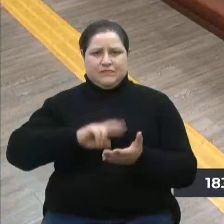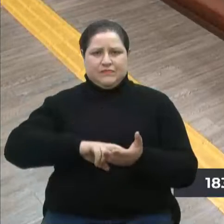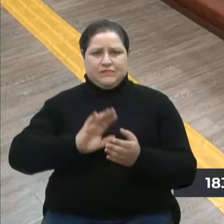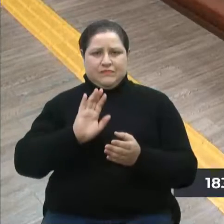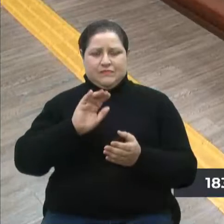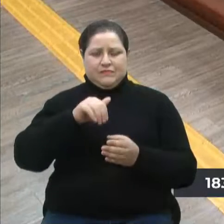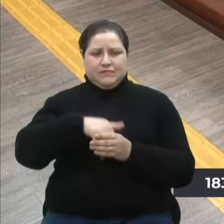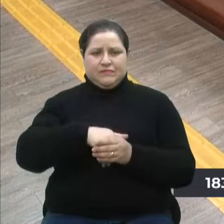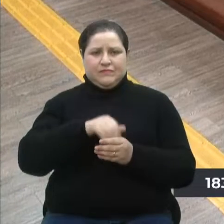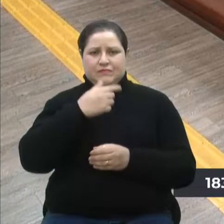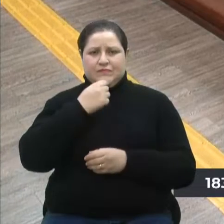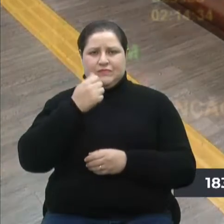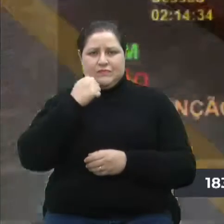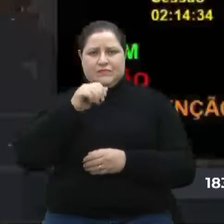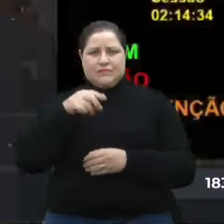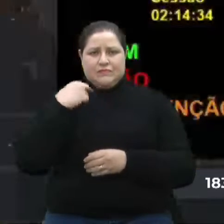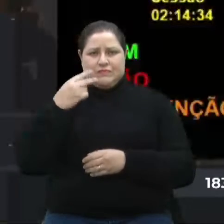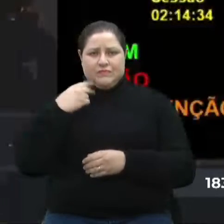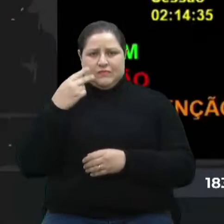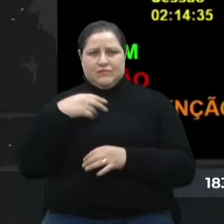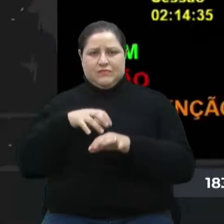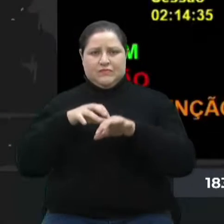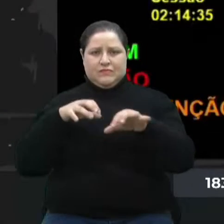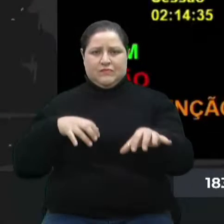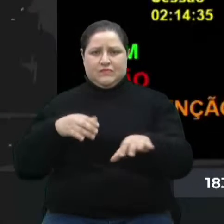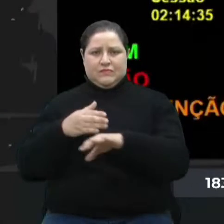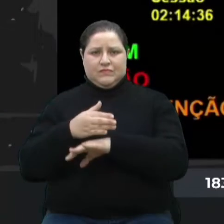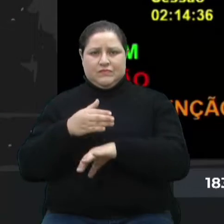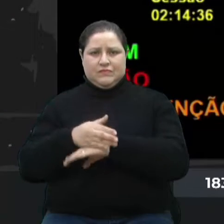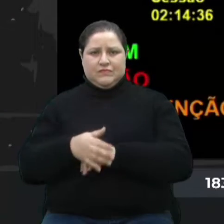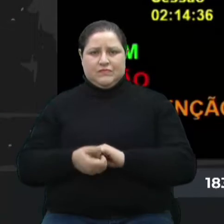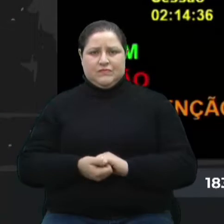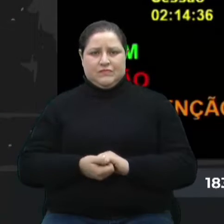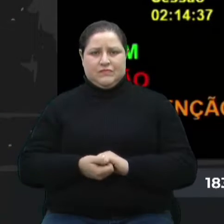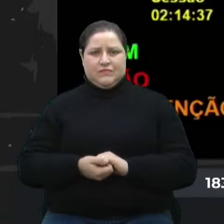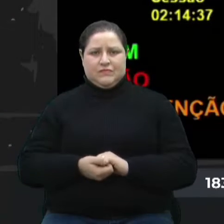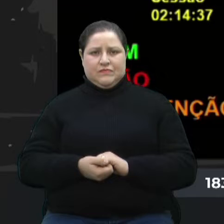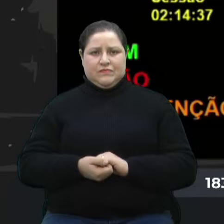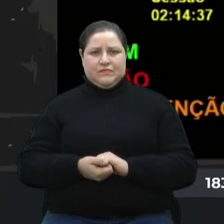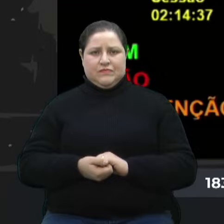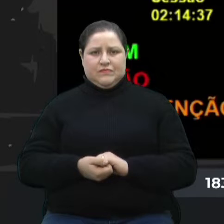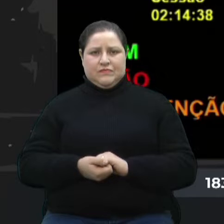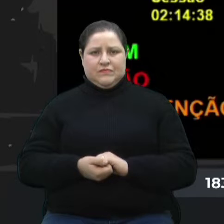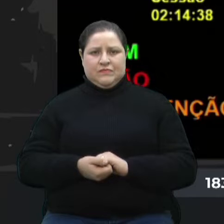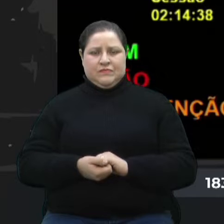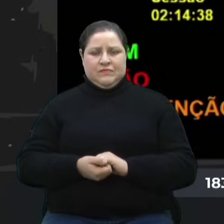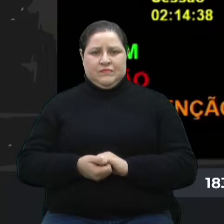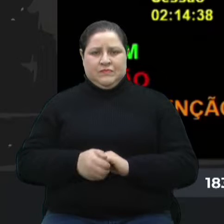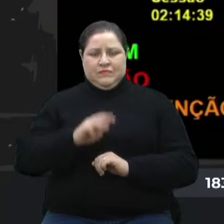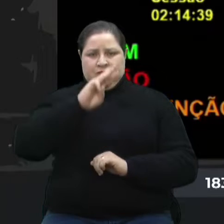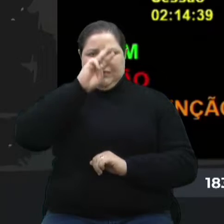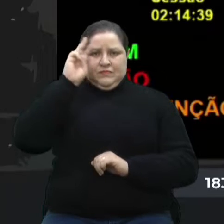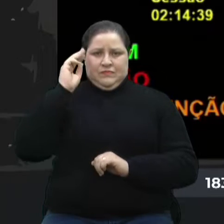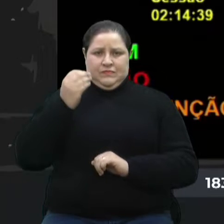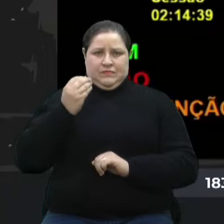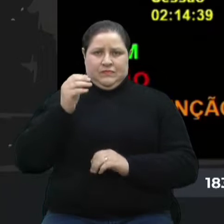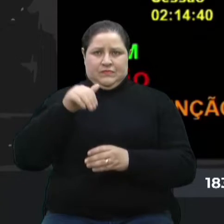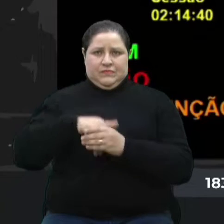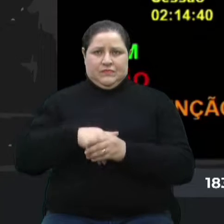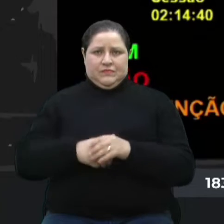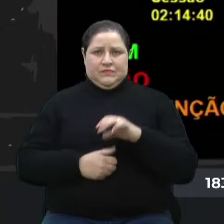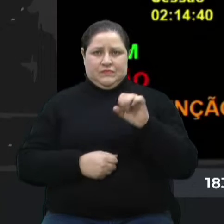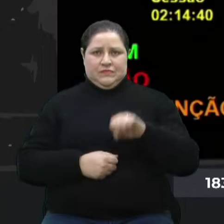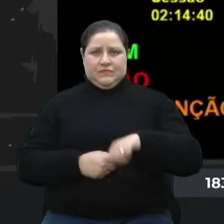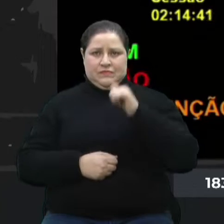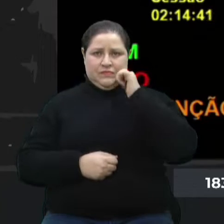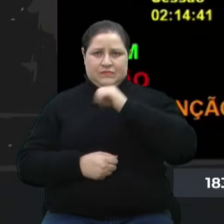...votos das vereadoras e vereadores que acompanham remotamente a sessão. Como vota, vereador Juliano? Voto